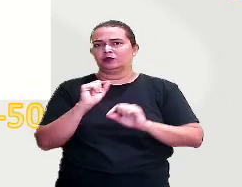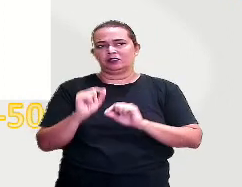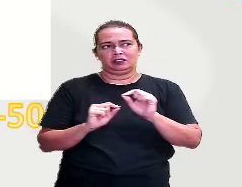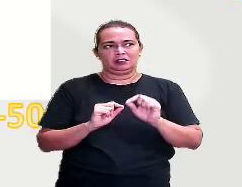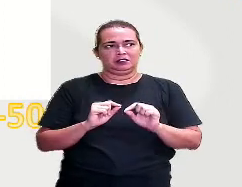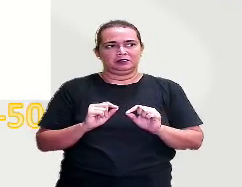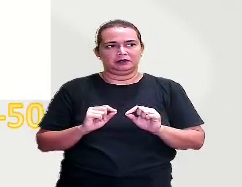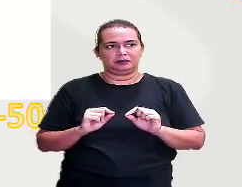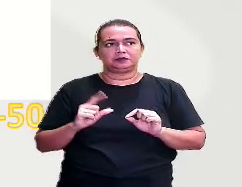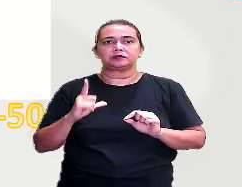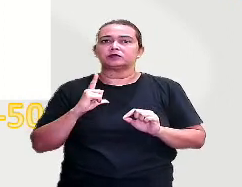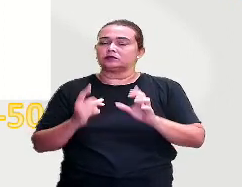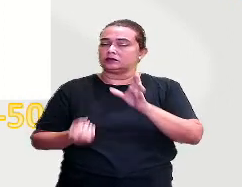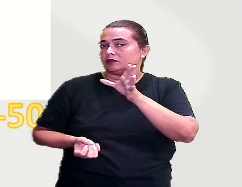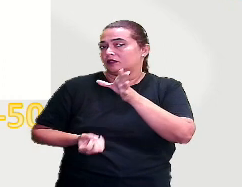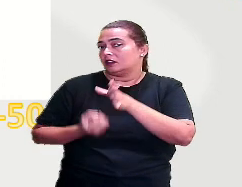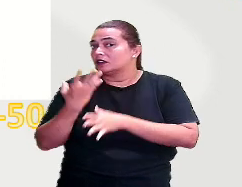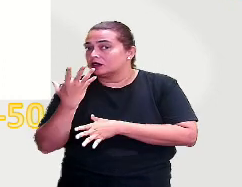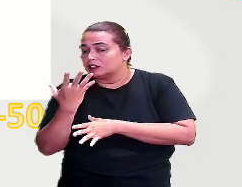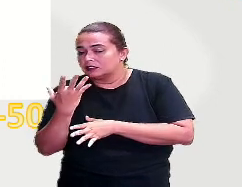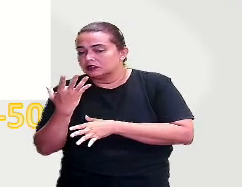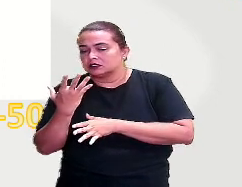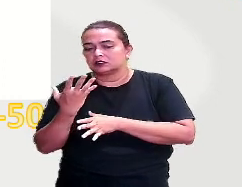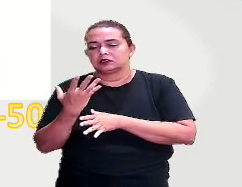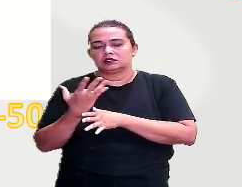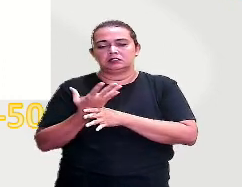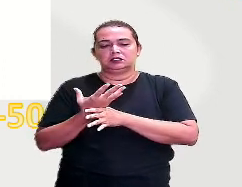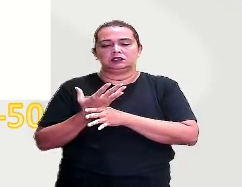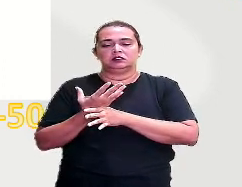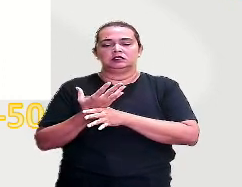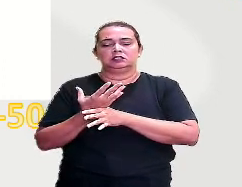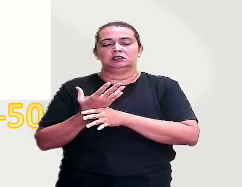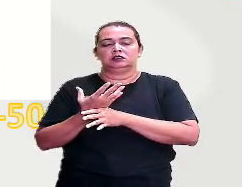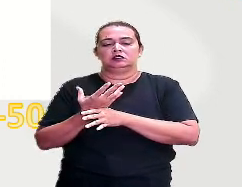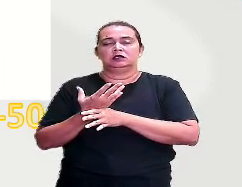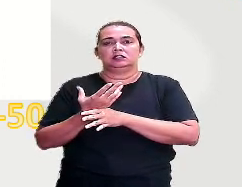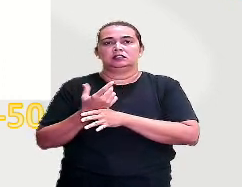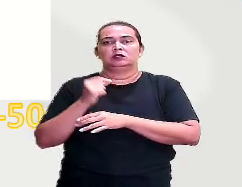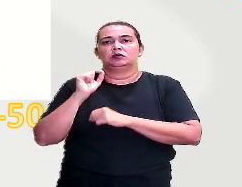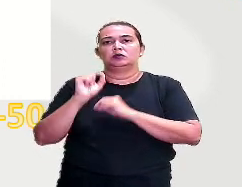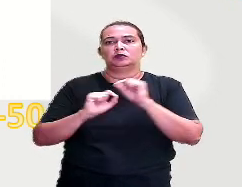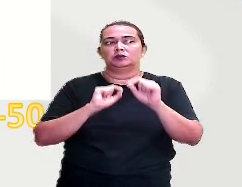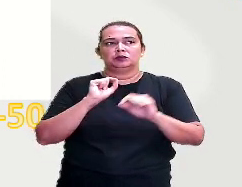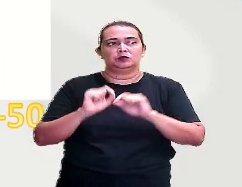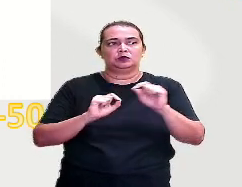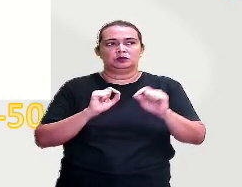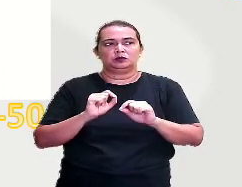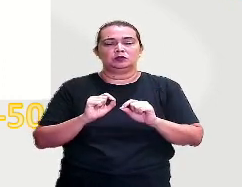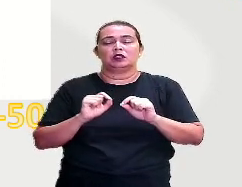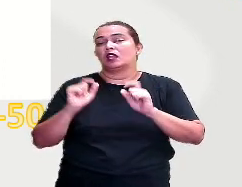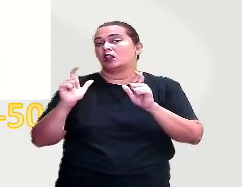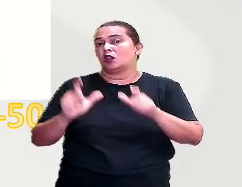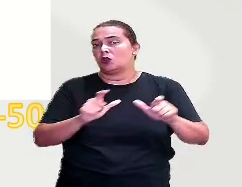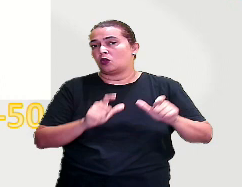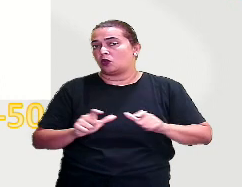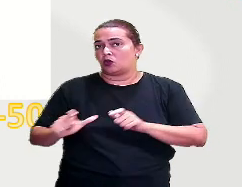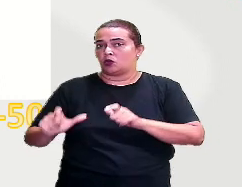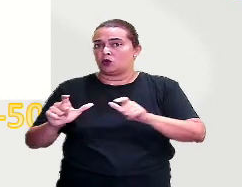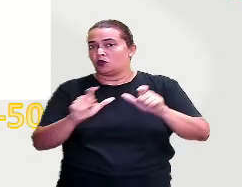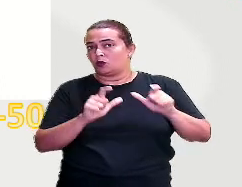origem que a gente chama assim... Que considera a geografia, local de onde vieram os